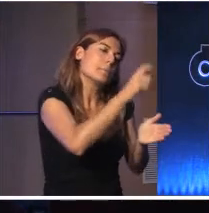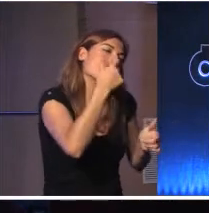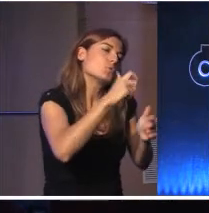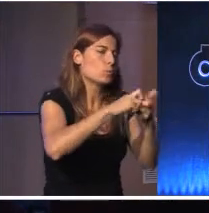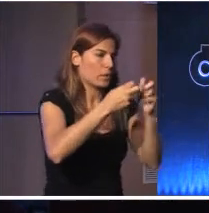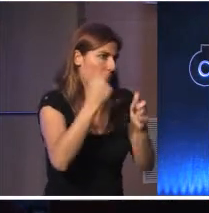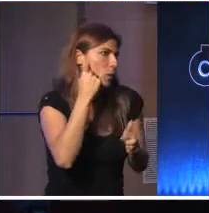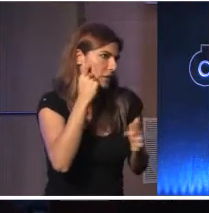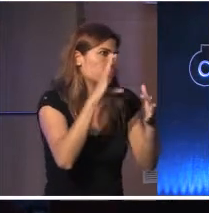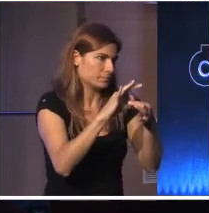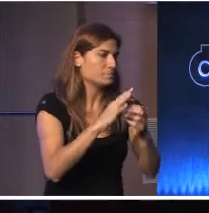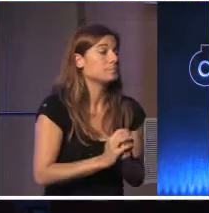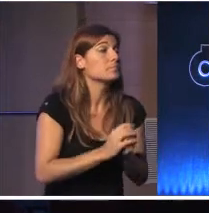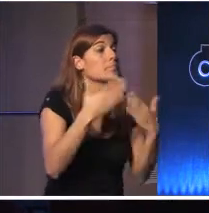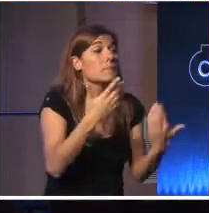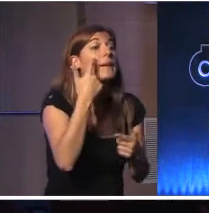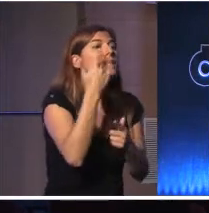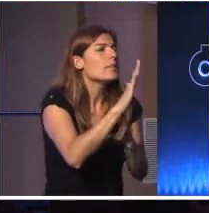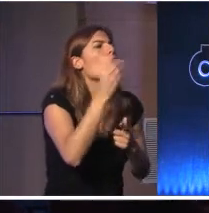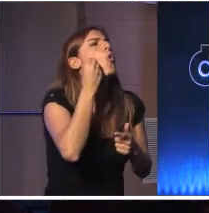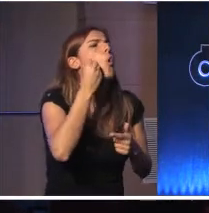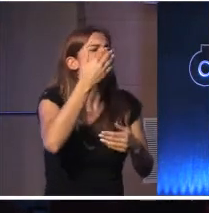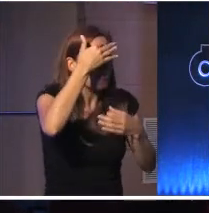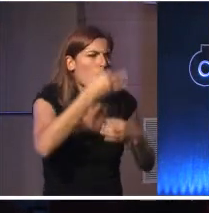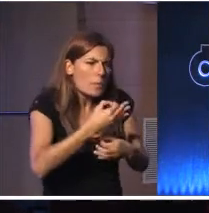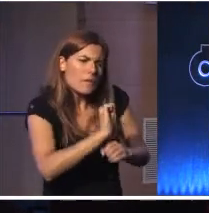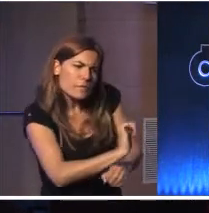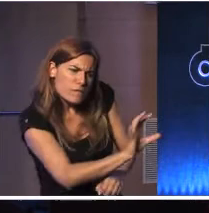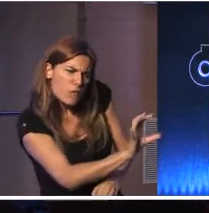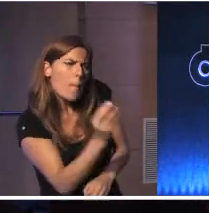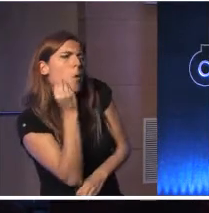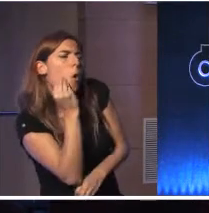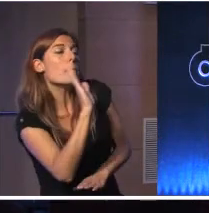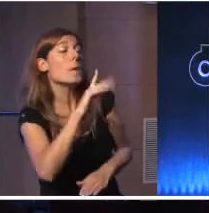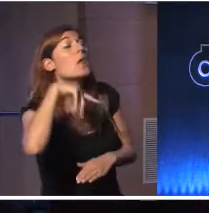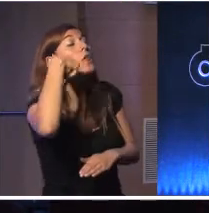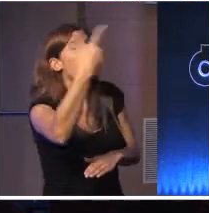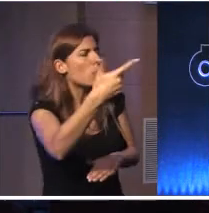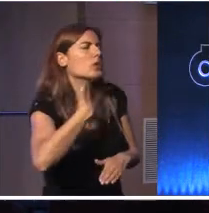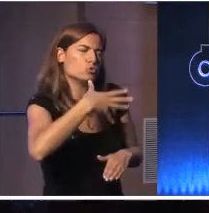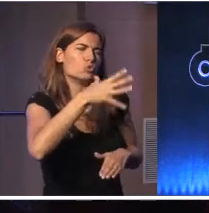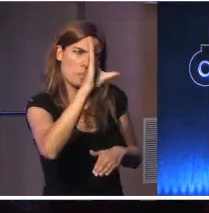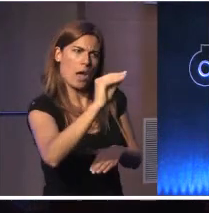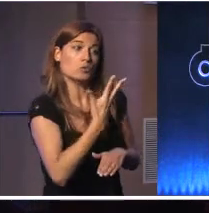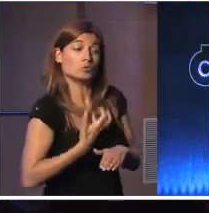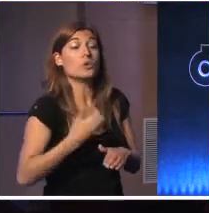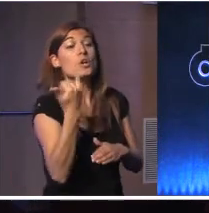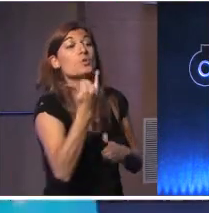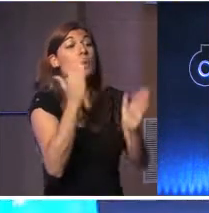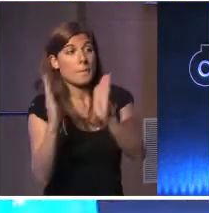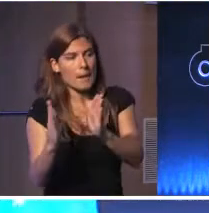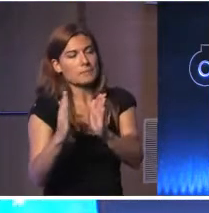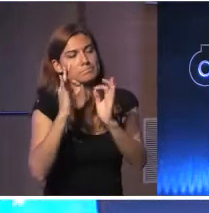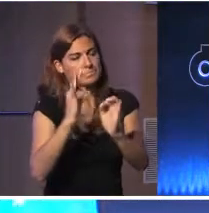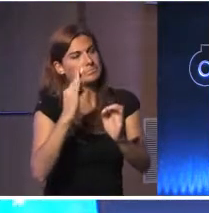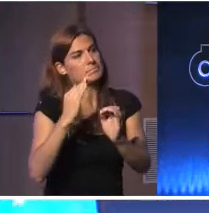auditivos. E, portanto, nós vamos ver como é que eles se comportam. Vamos saber toda esta parte. O resto, eu falo depois. Da segunda parte, vamos dar voz, de